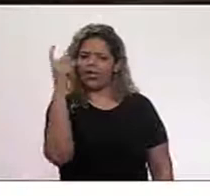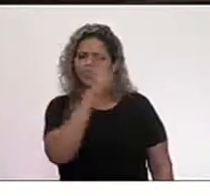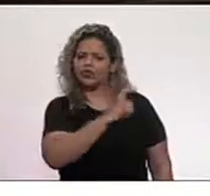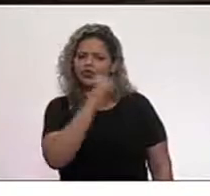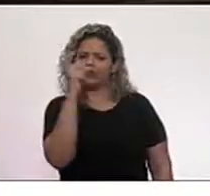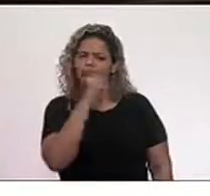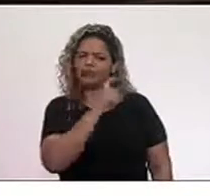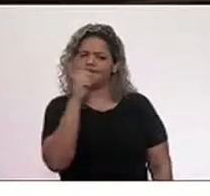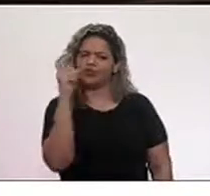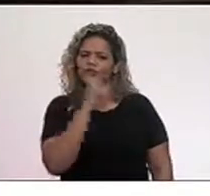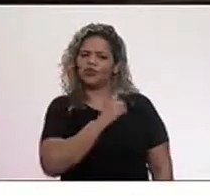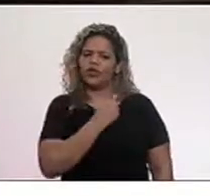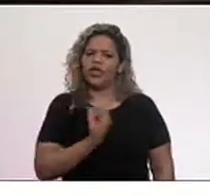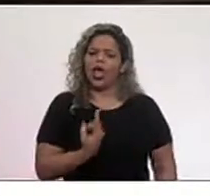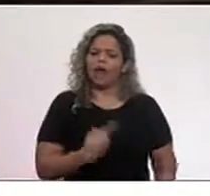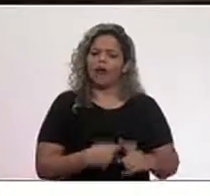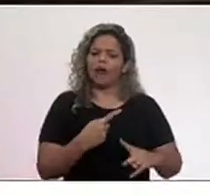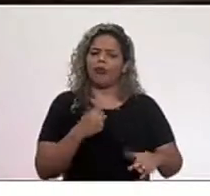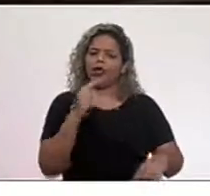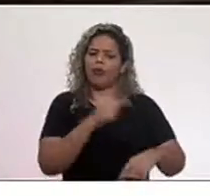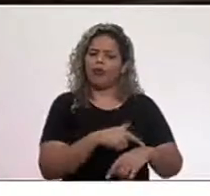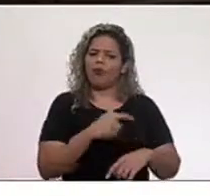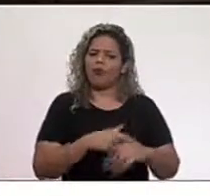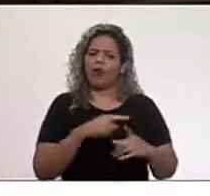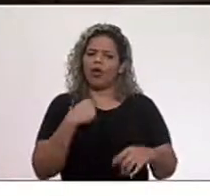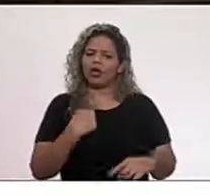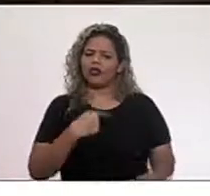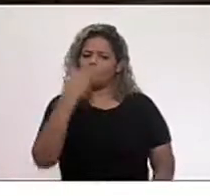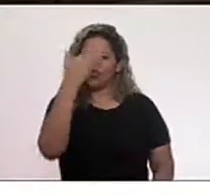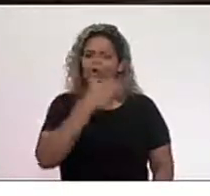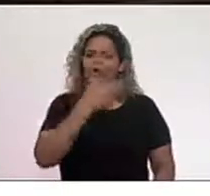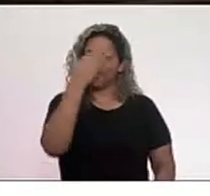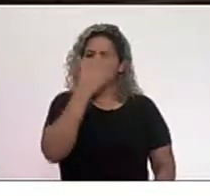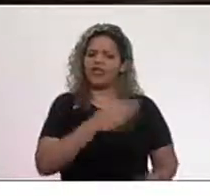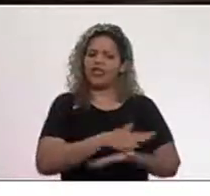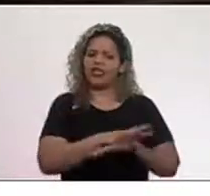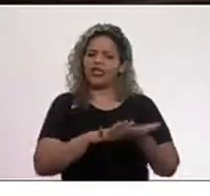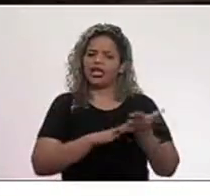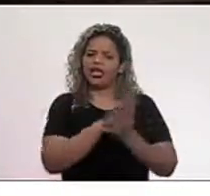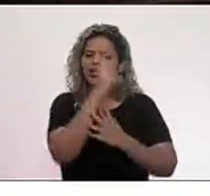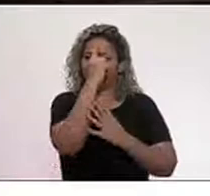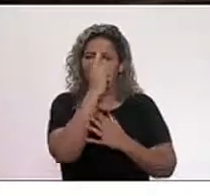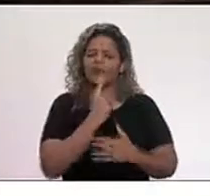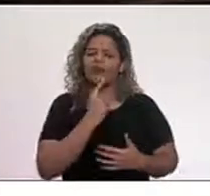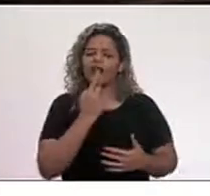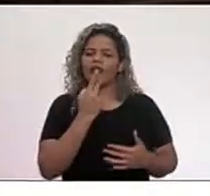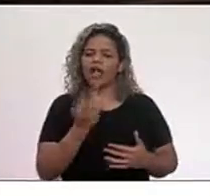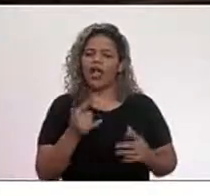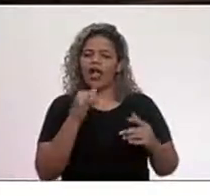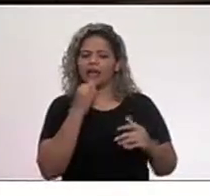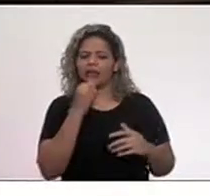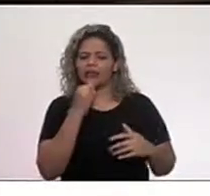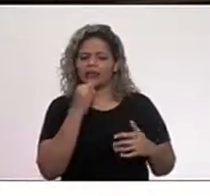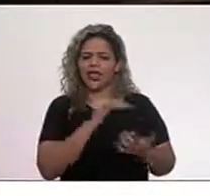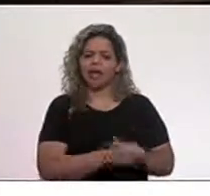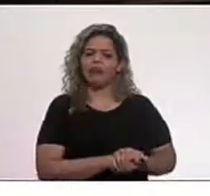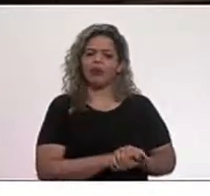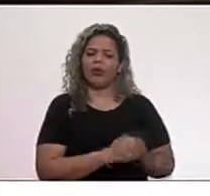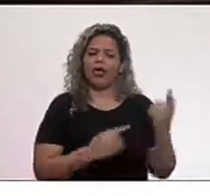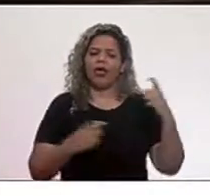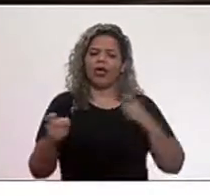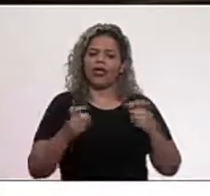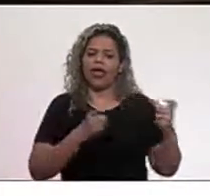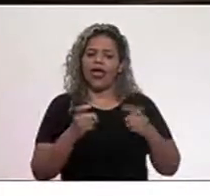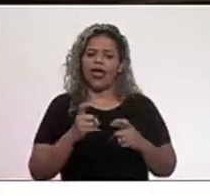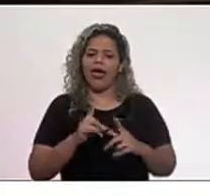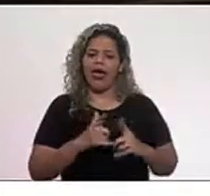é uma hipocrisia, no momento que a gente não vê nenhuma dessas figuras falarem de, por exemplo, guerra